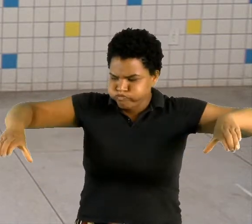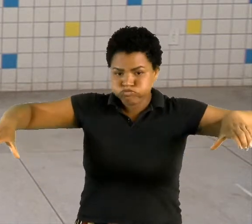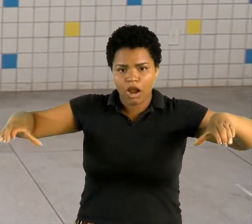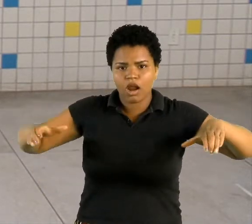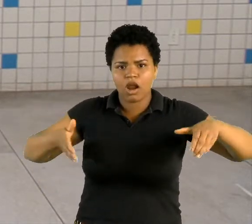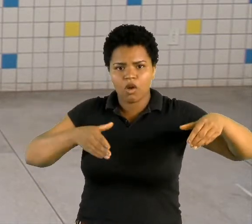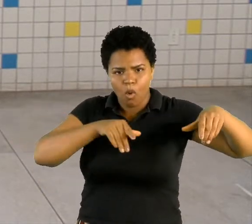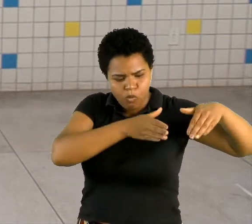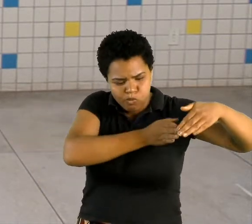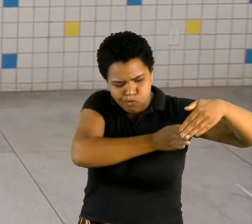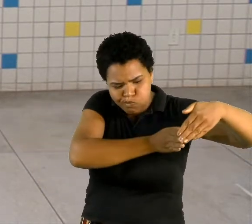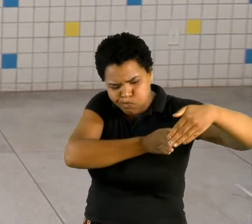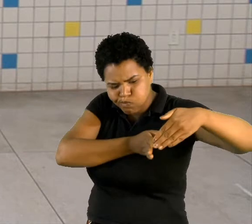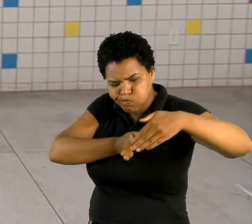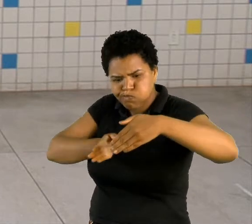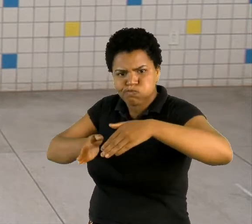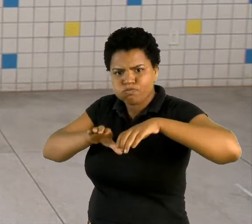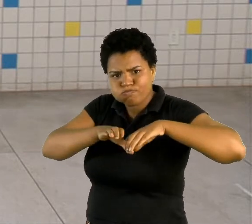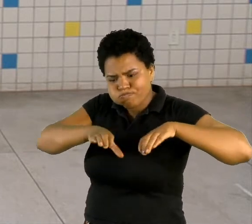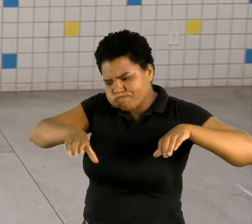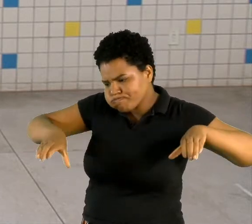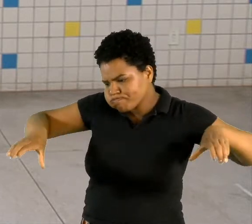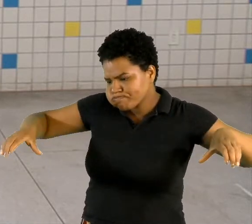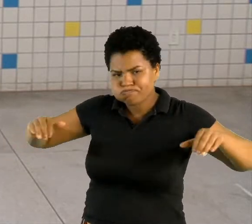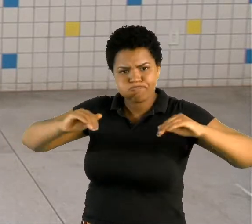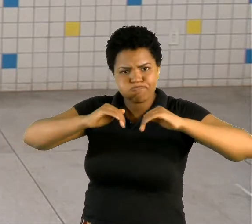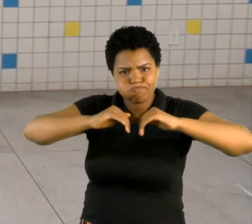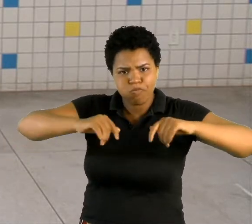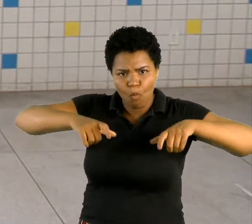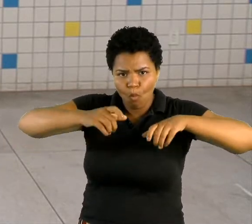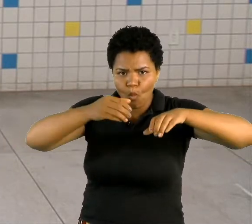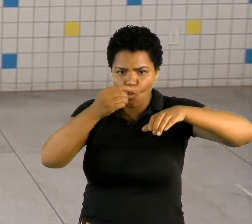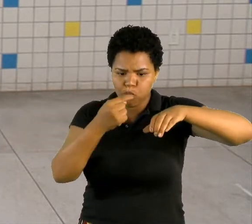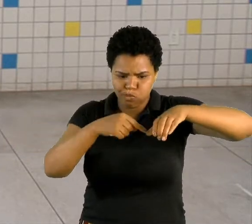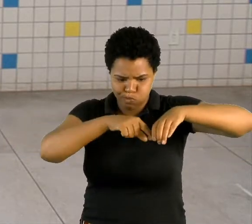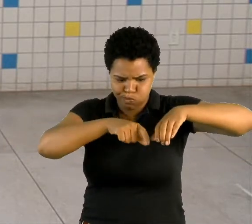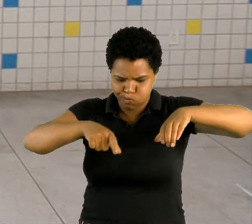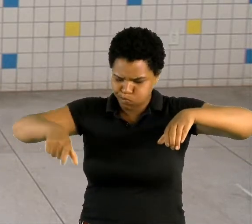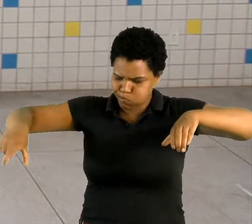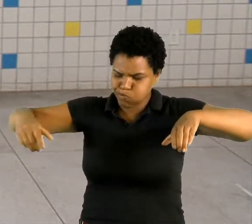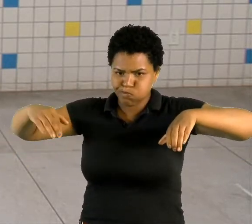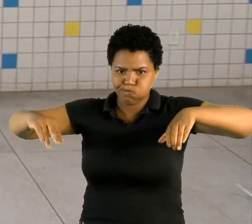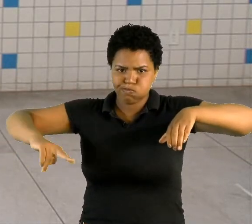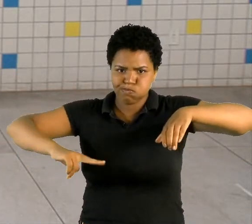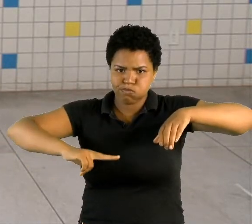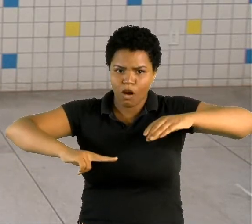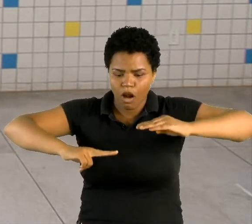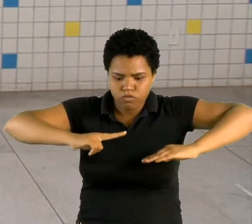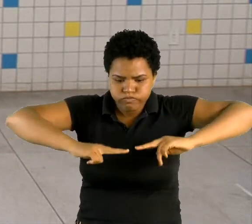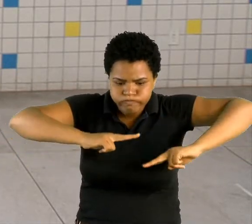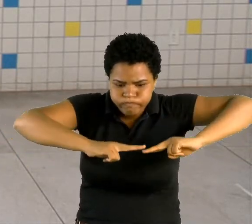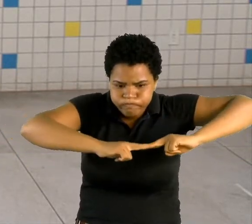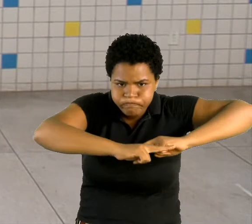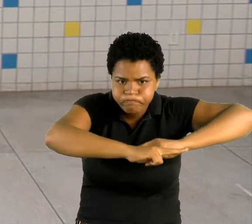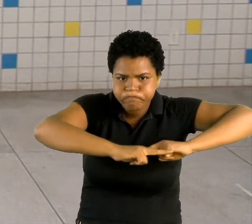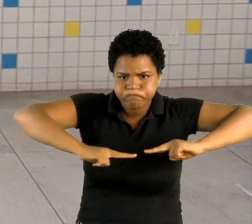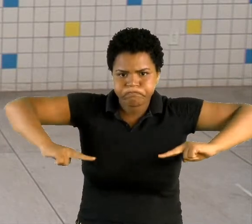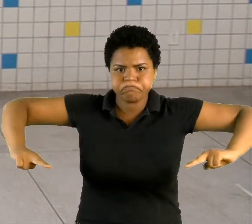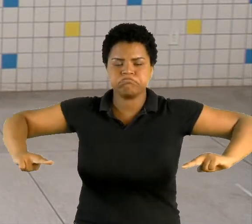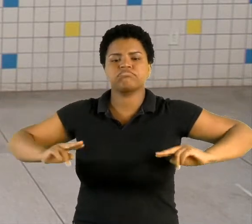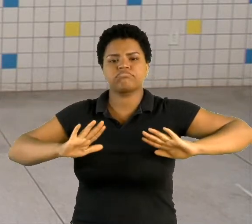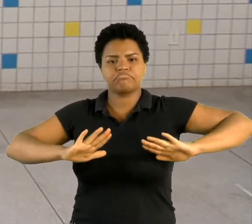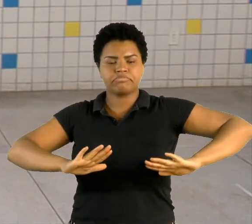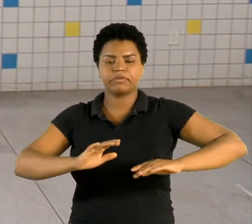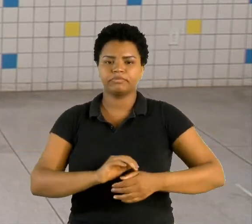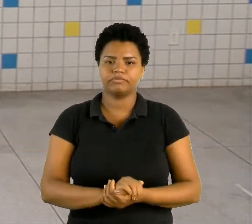no fundo do chão enorme, e criava-se uma montanhazinha, pronto. Ali os soldados permaneciam. Essa estratégia,